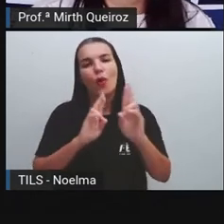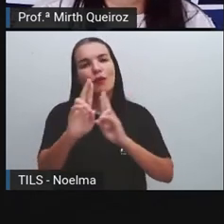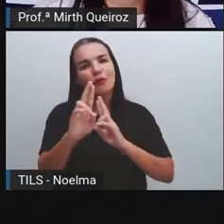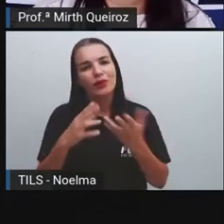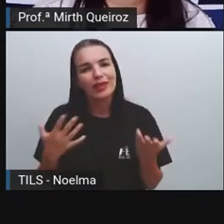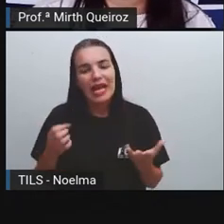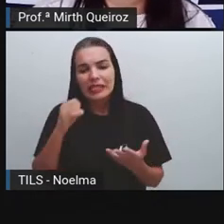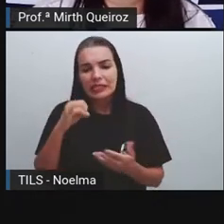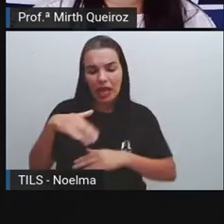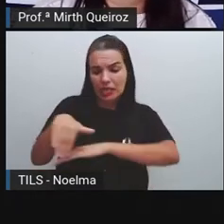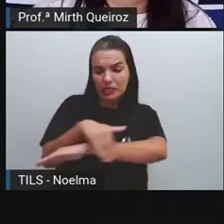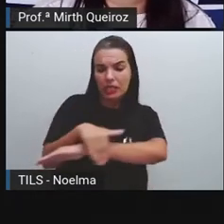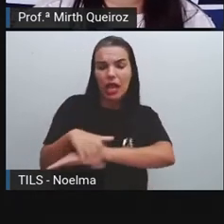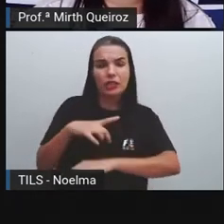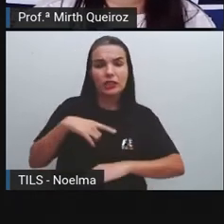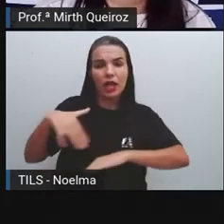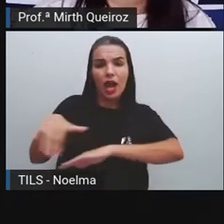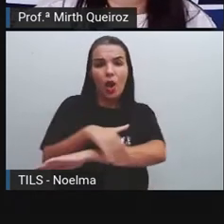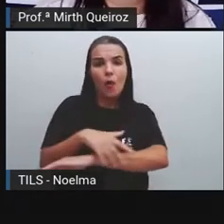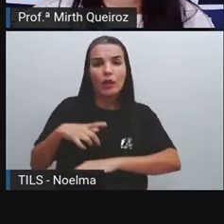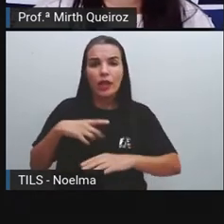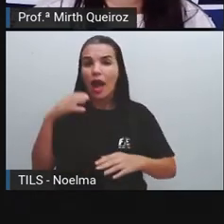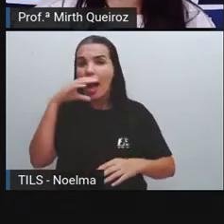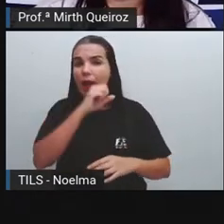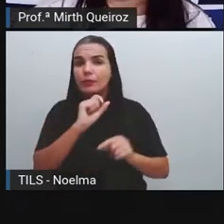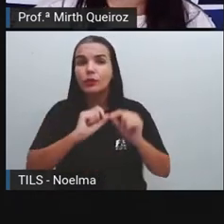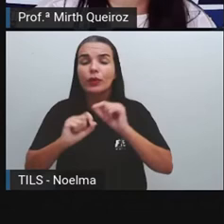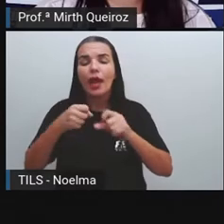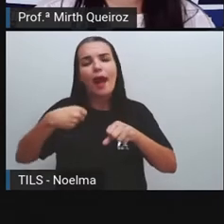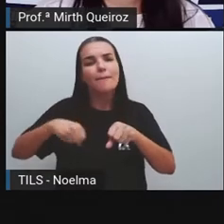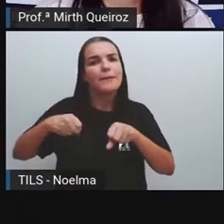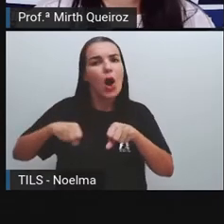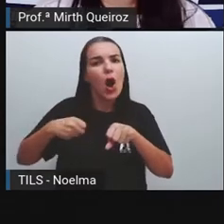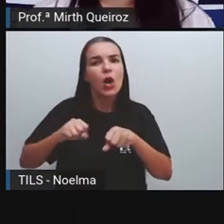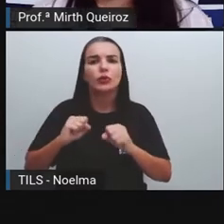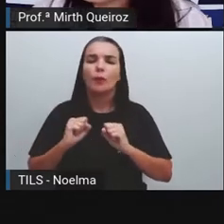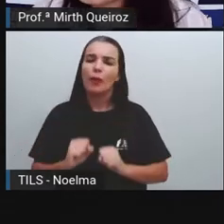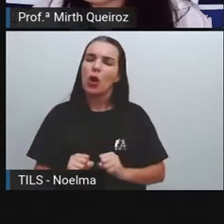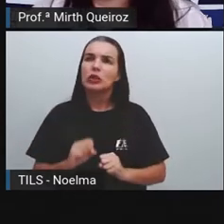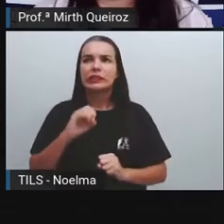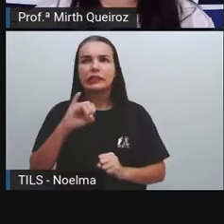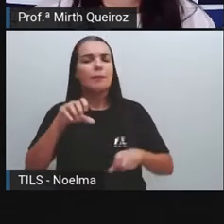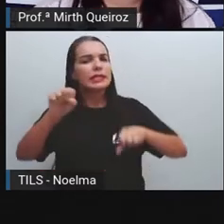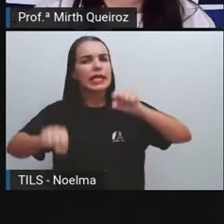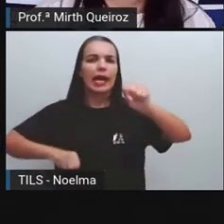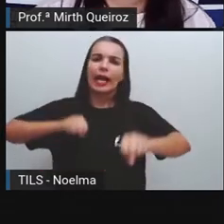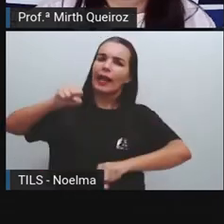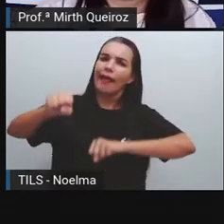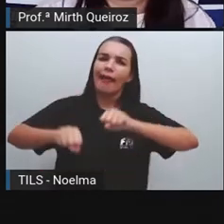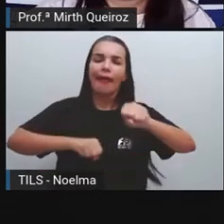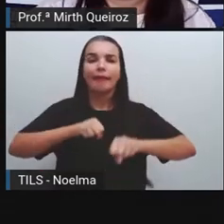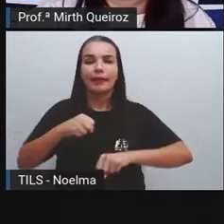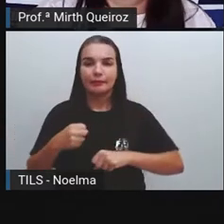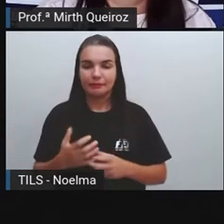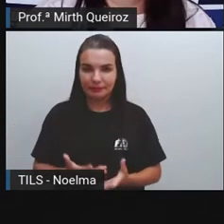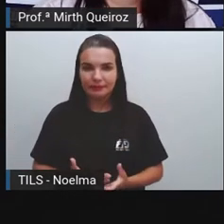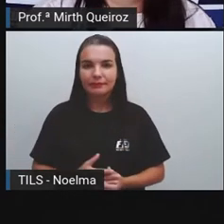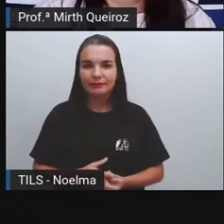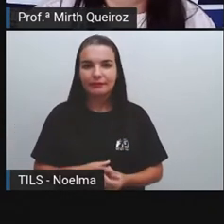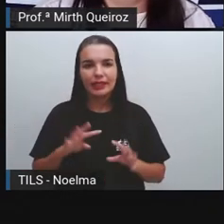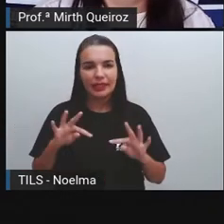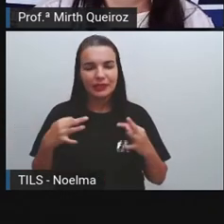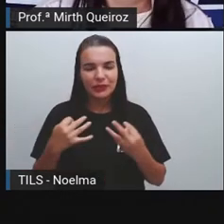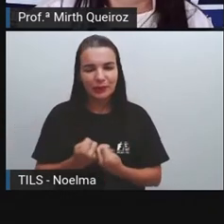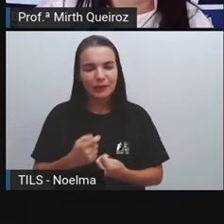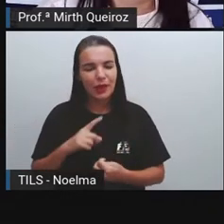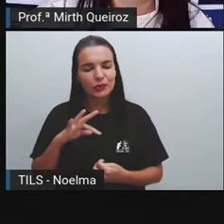dentro da própria cidade, ah, para ser algo mais rápido, eu posso ir de moto, eu posso ir de bicicleta também, né? Então, tudo